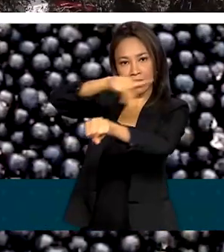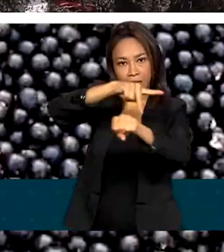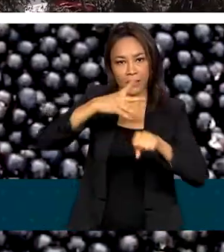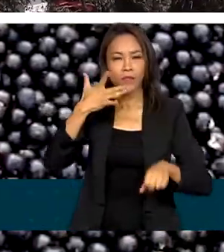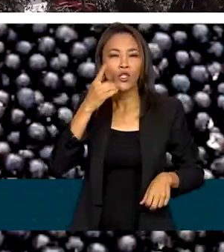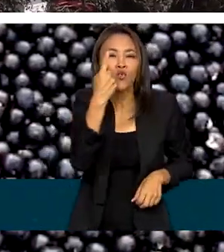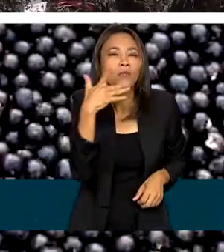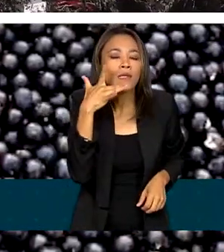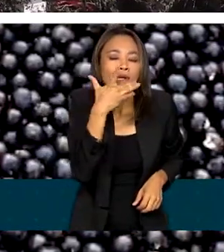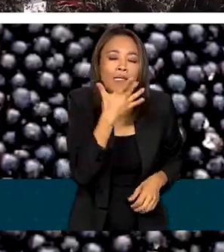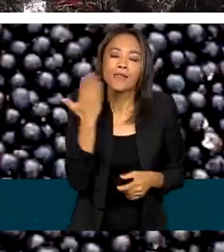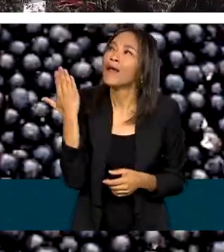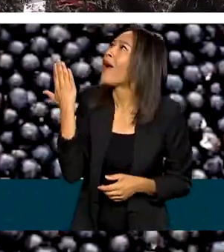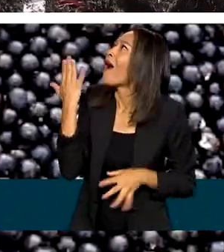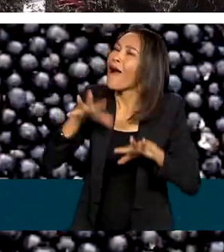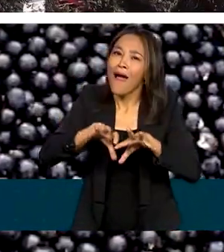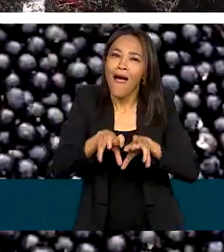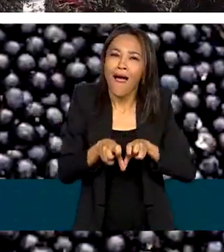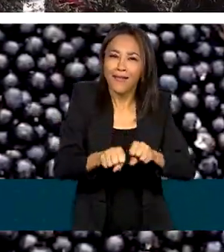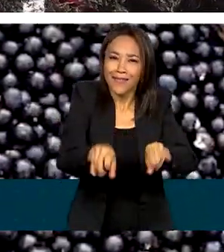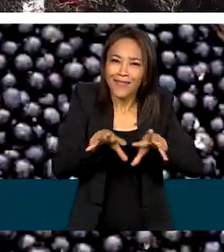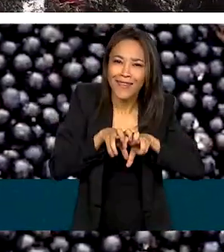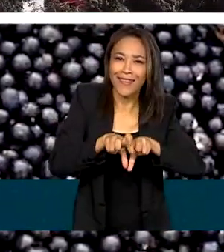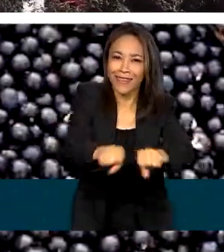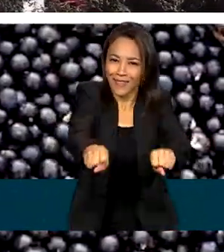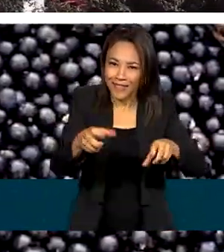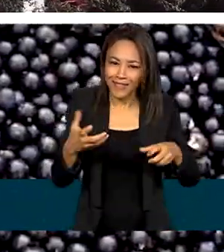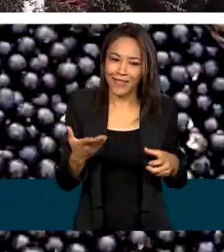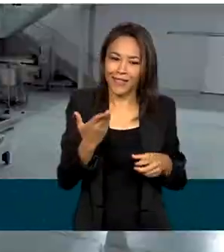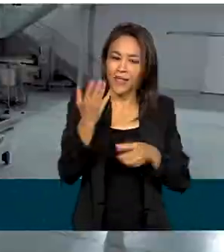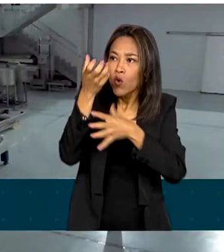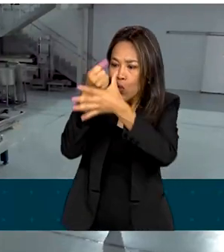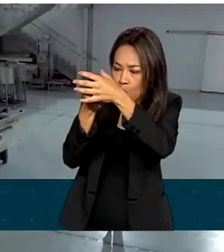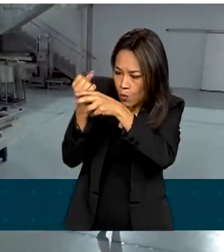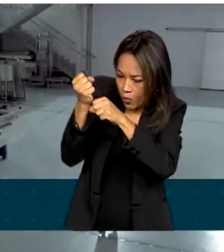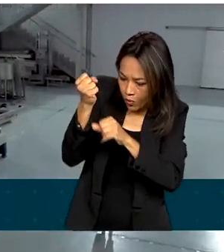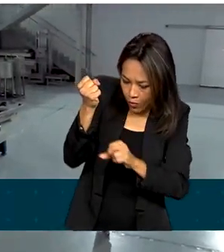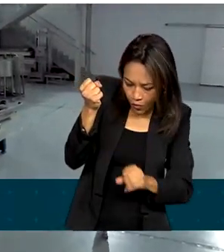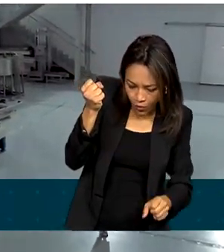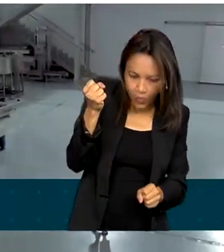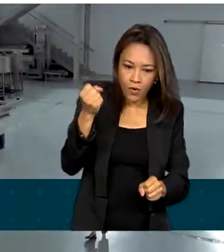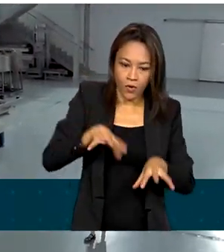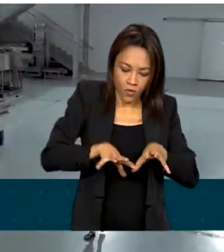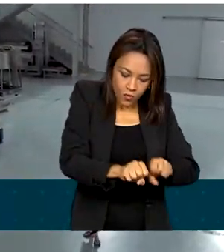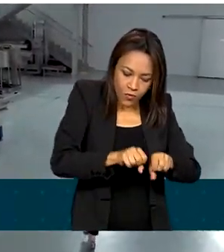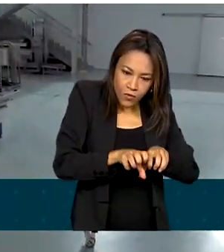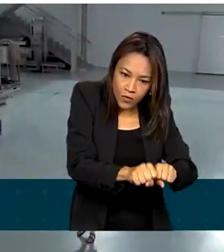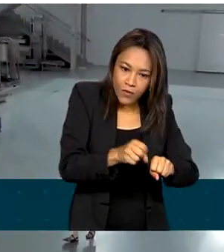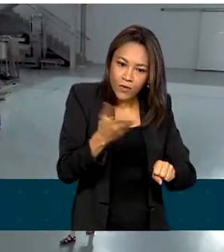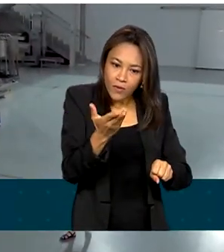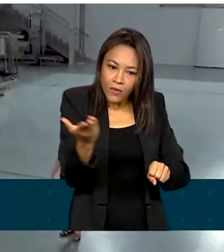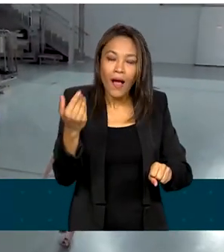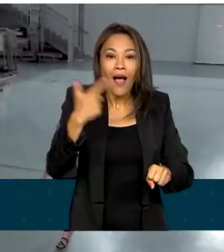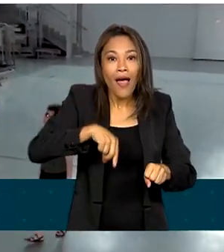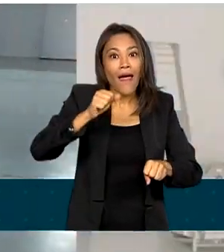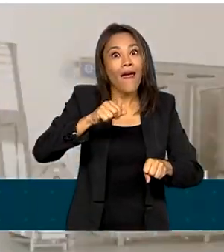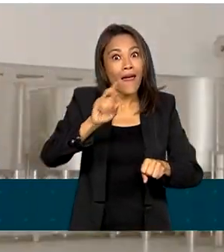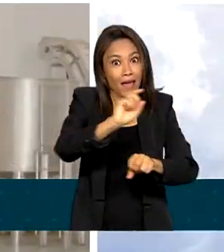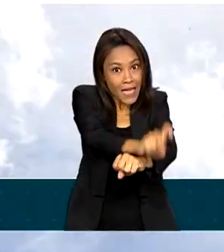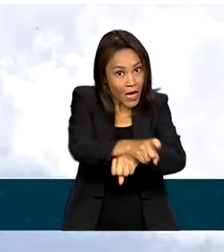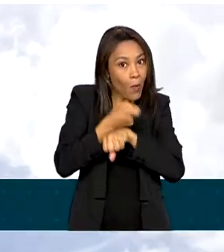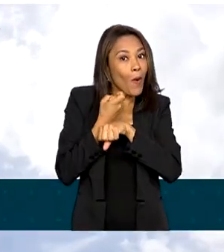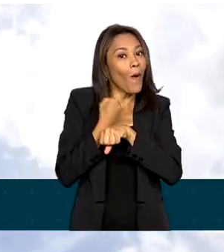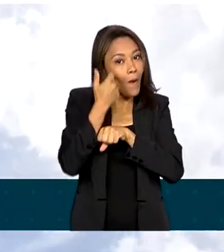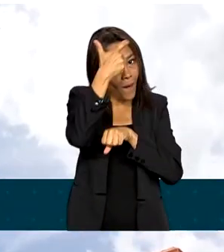é a polpa do açaí. As atividades de extração e beneficiamento são feitas por quilombolas e